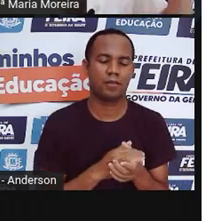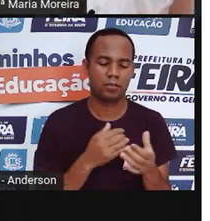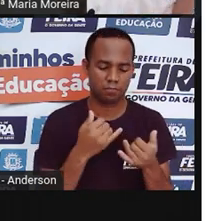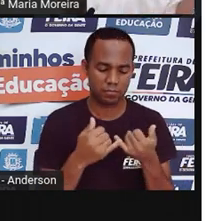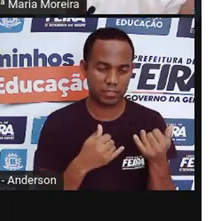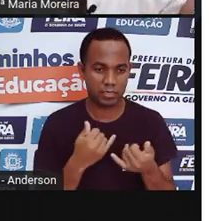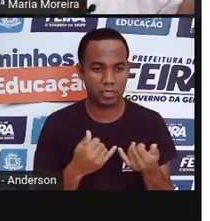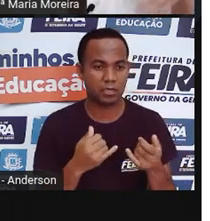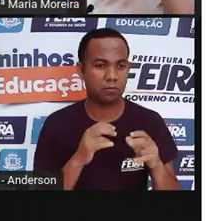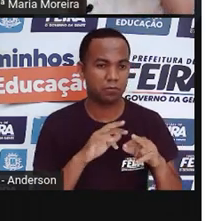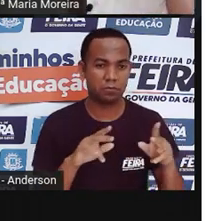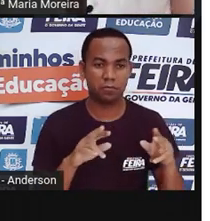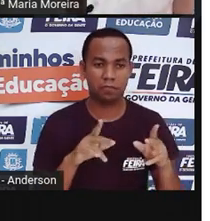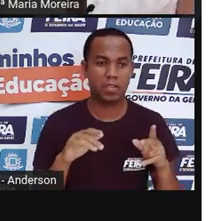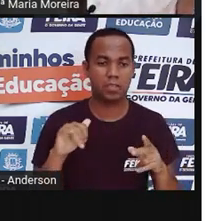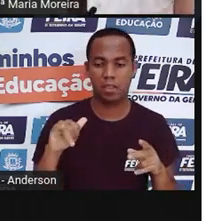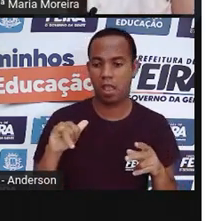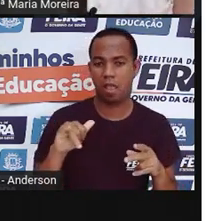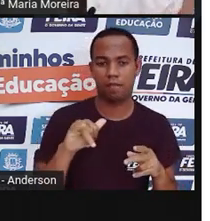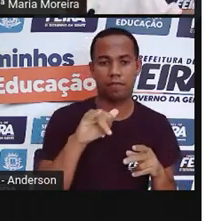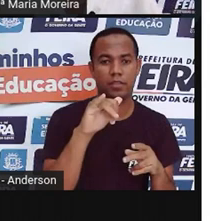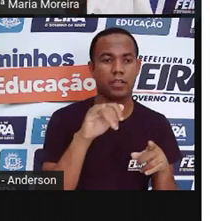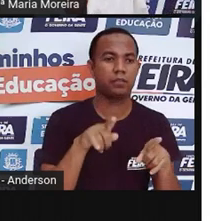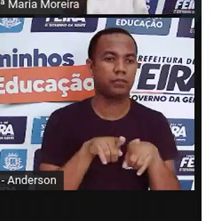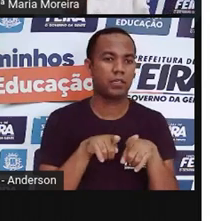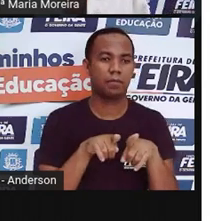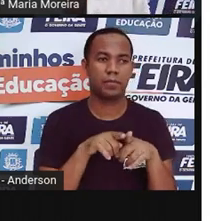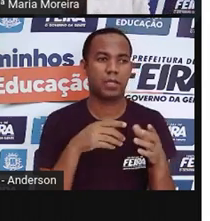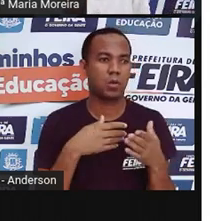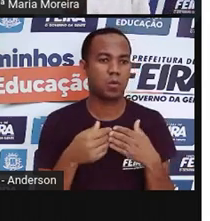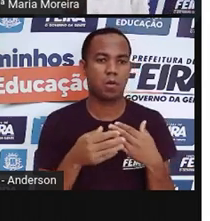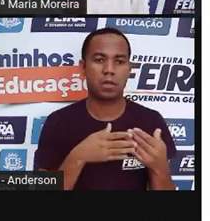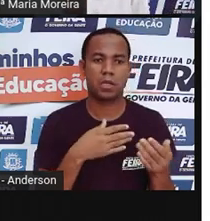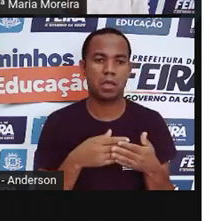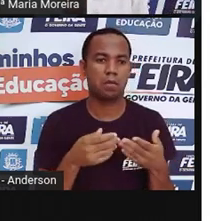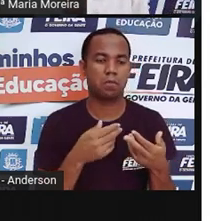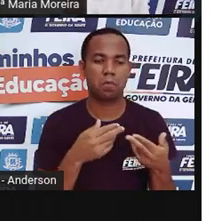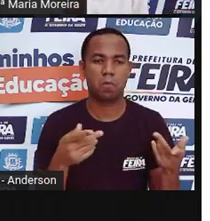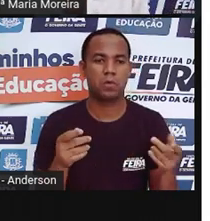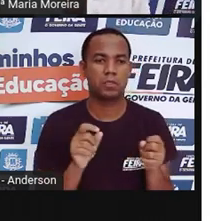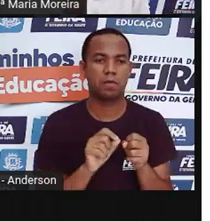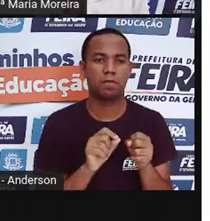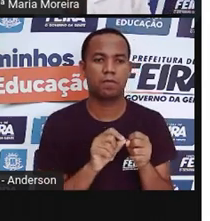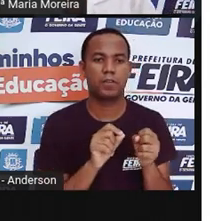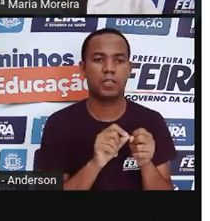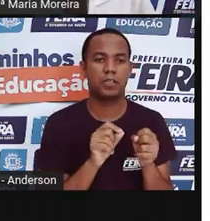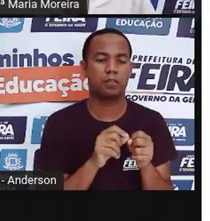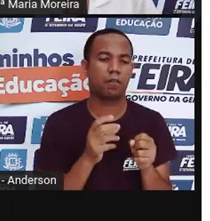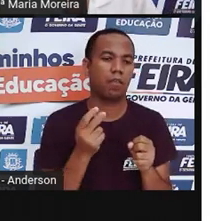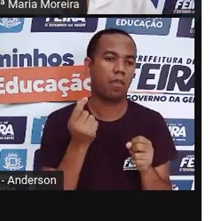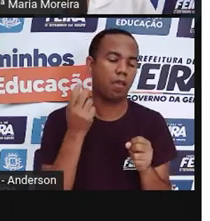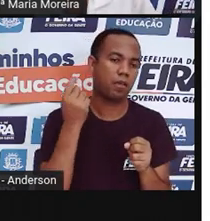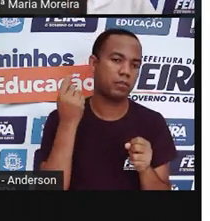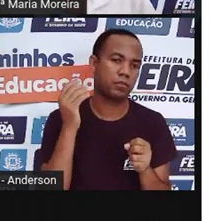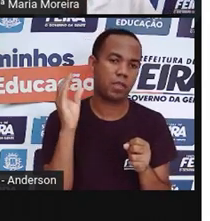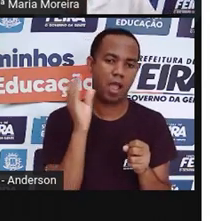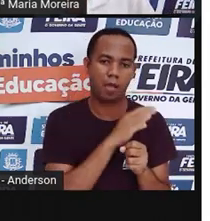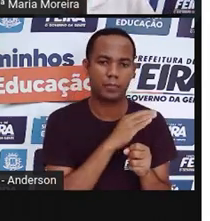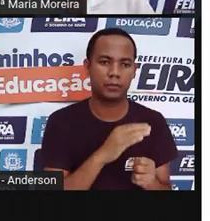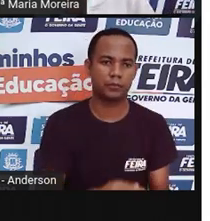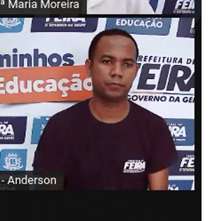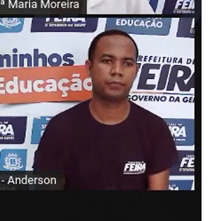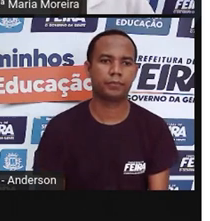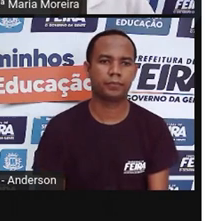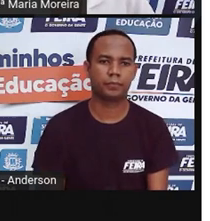carros e os aviões, patins, e qualquer que seja o brinquedo, ele é produzido o quê? É muito mais rápido,